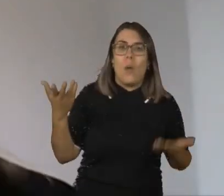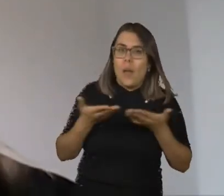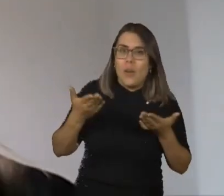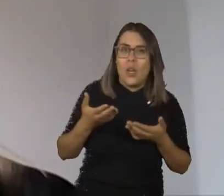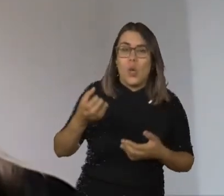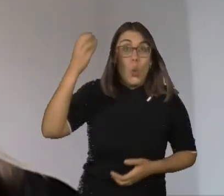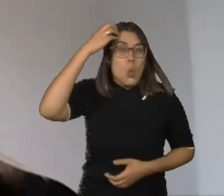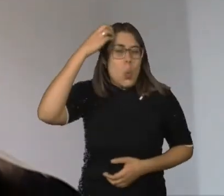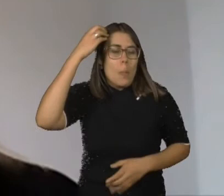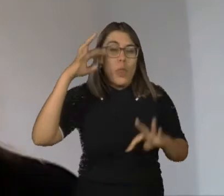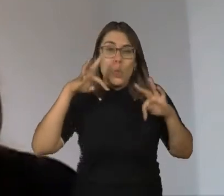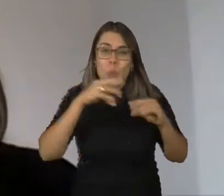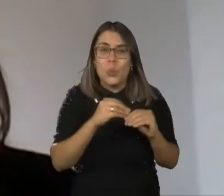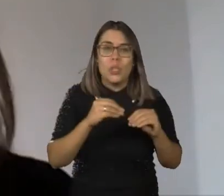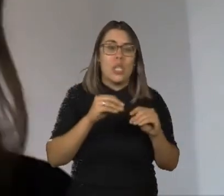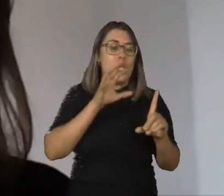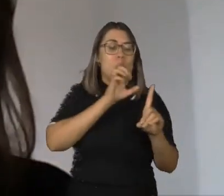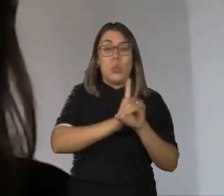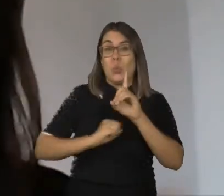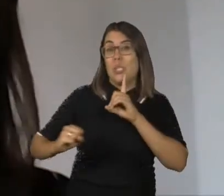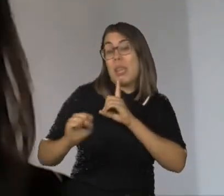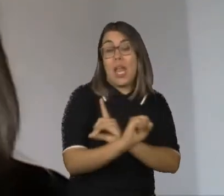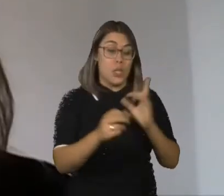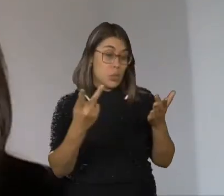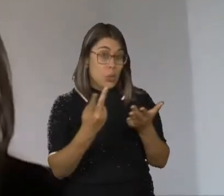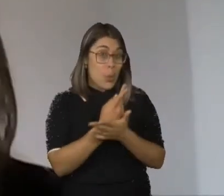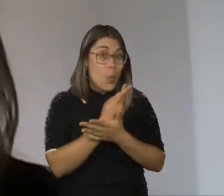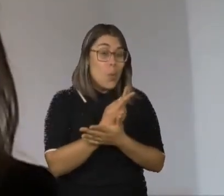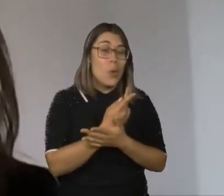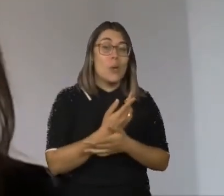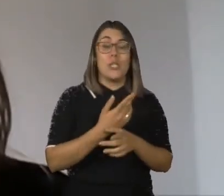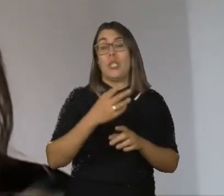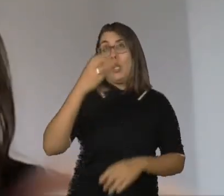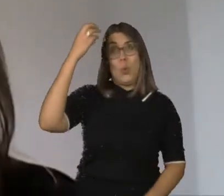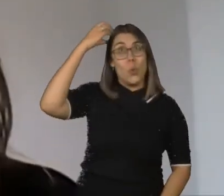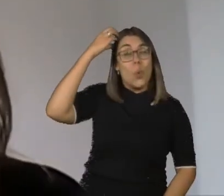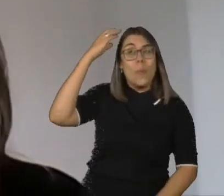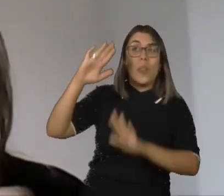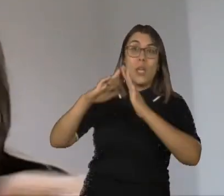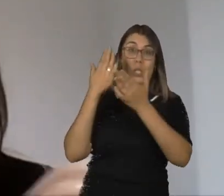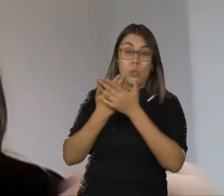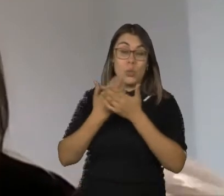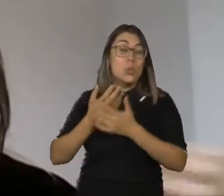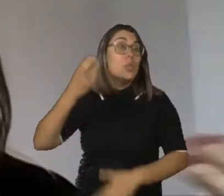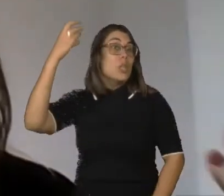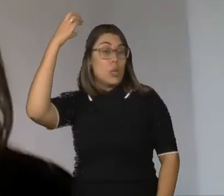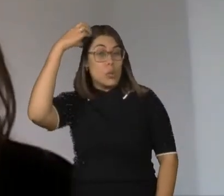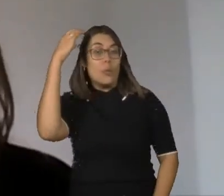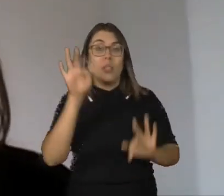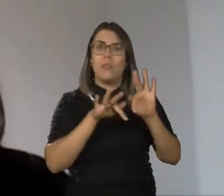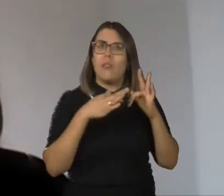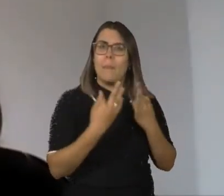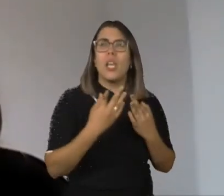culpabilizar e dizer que a sociedade errou, que a culpa está na educação, está na família, que é o